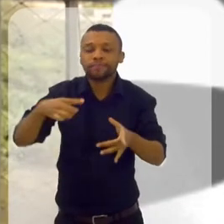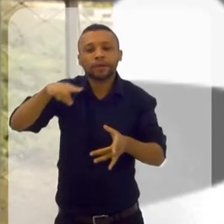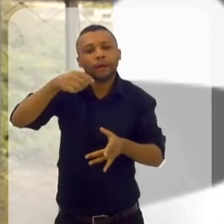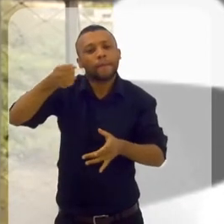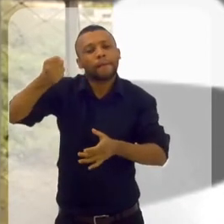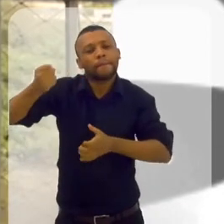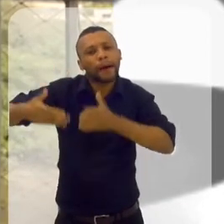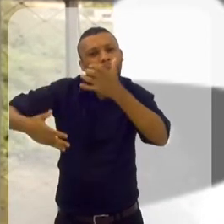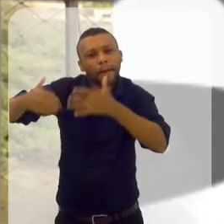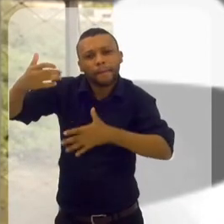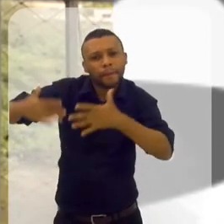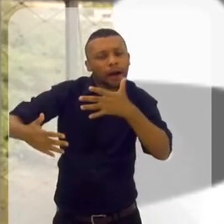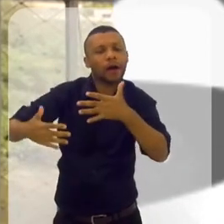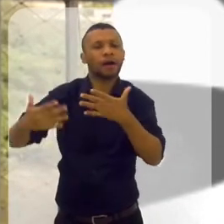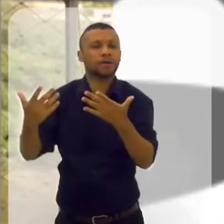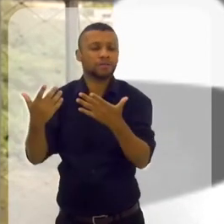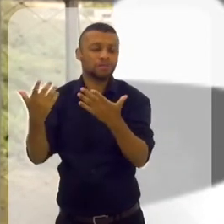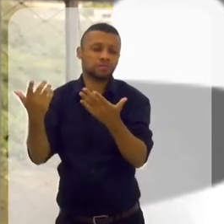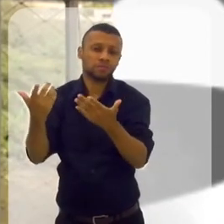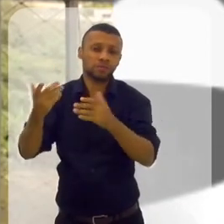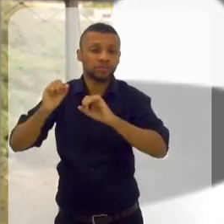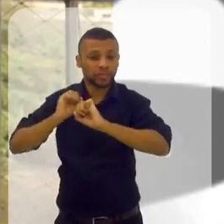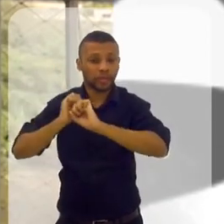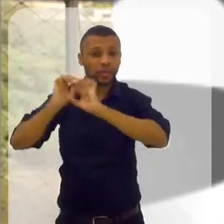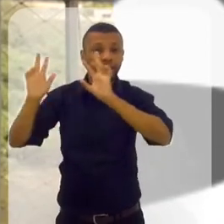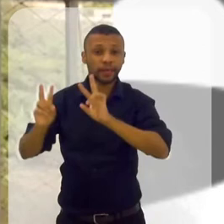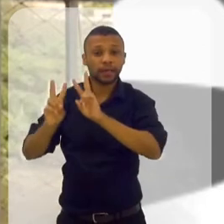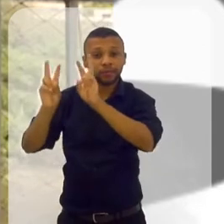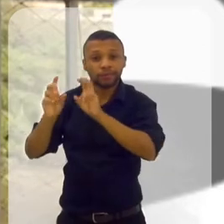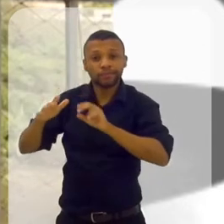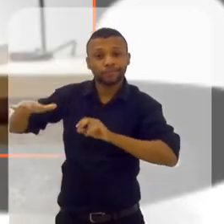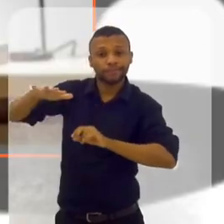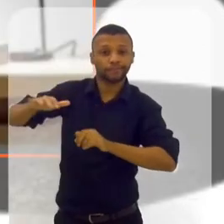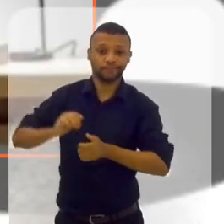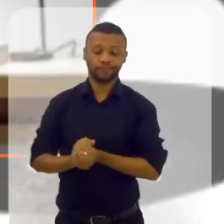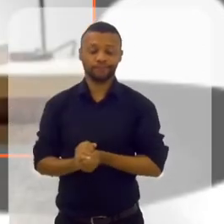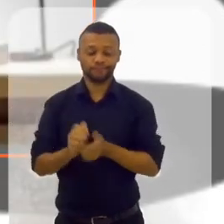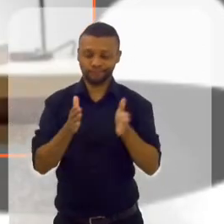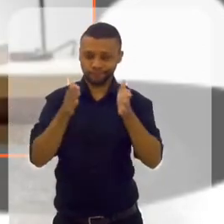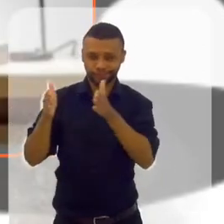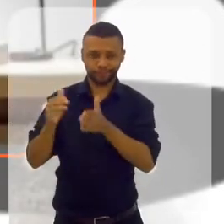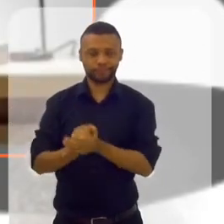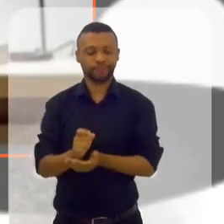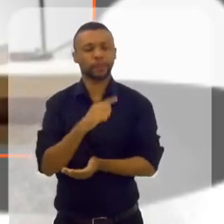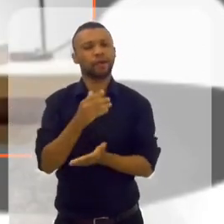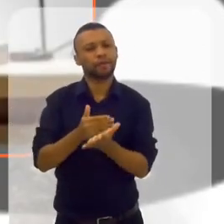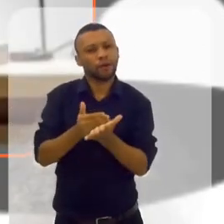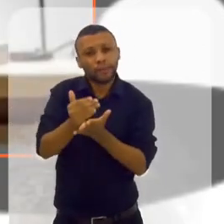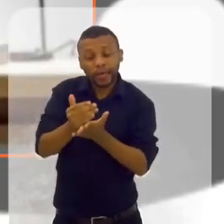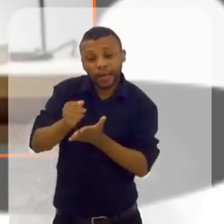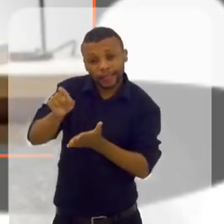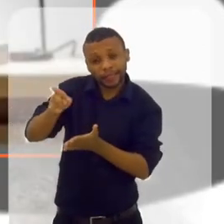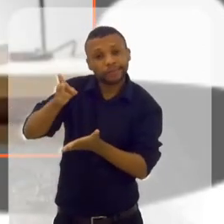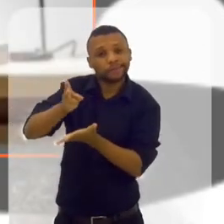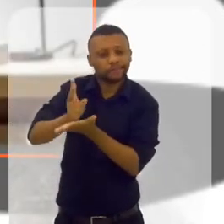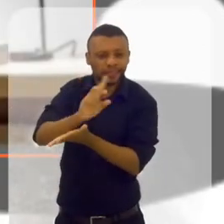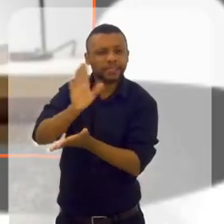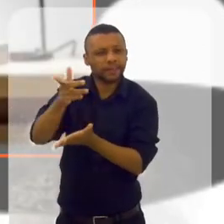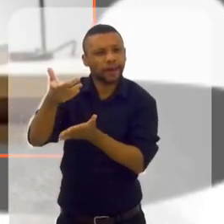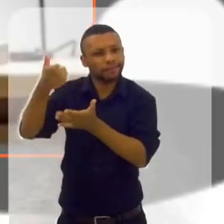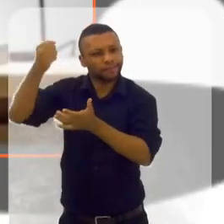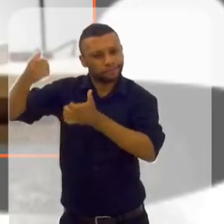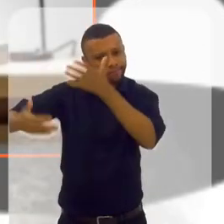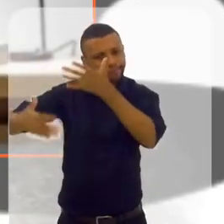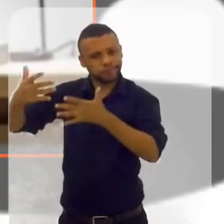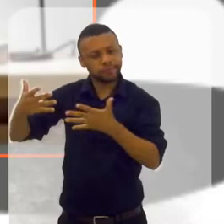para esclarecer qualquer mito, qualquer inverdade em relação a esse assunto. A gente vai começar desse jeito mesmo, Sibeli. Você já fez